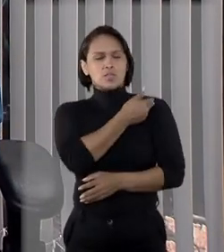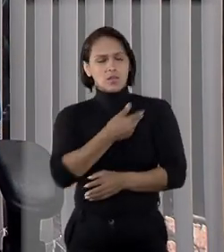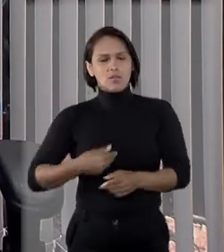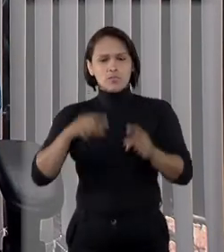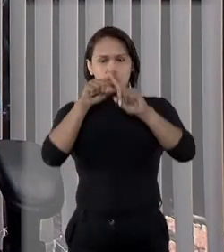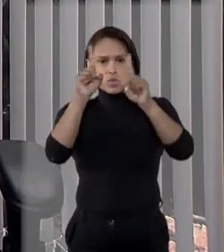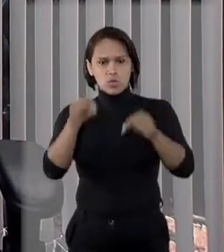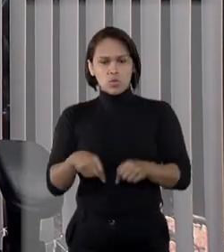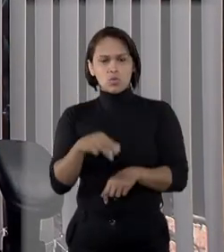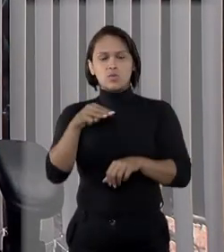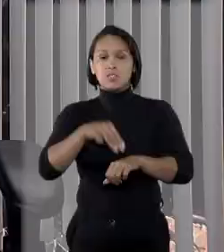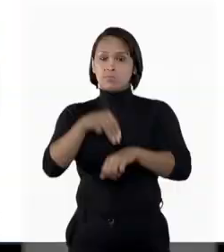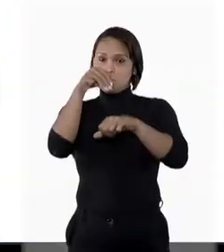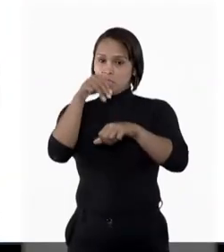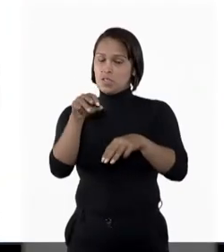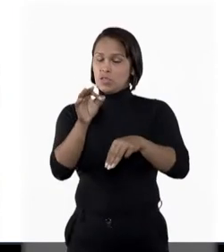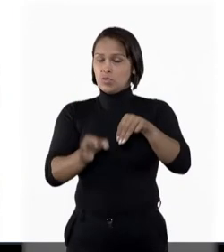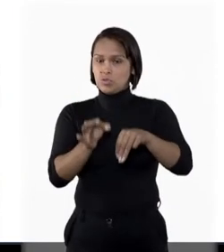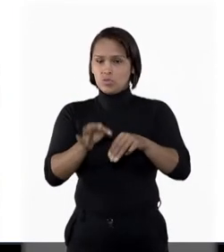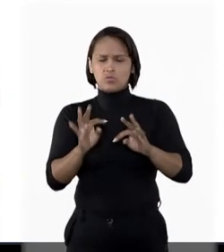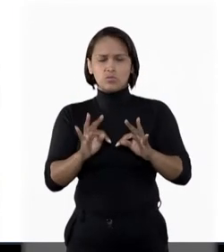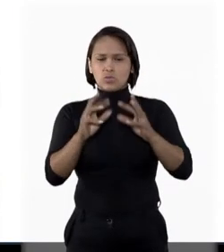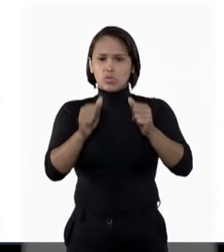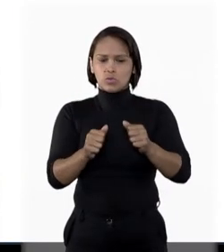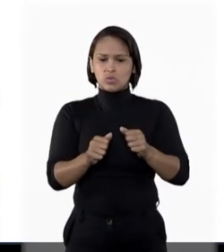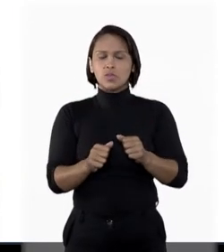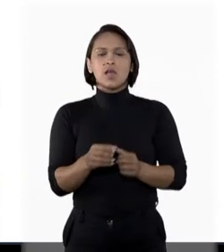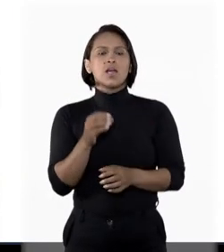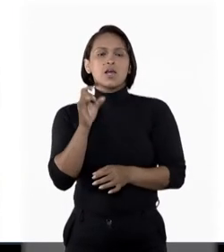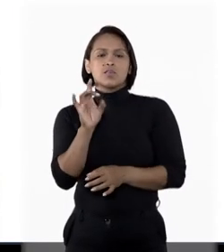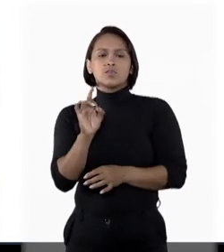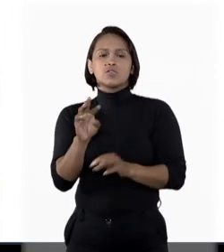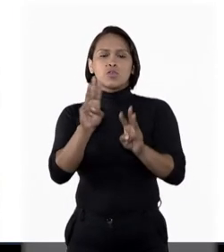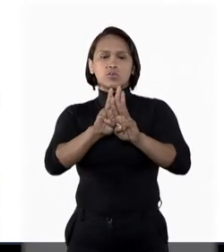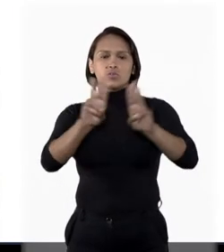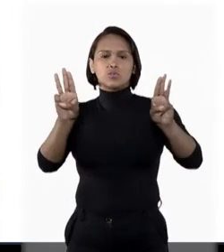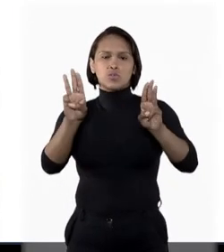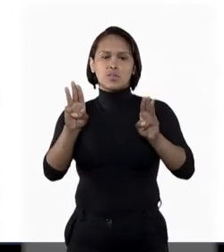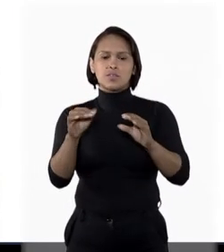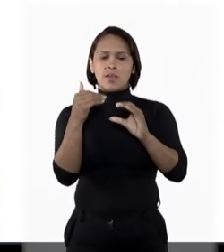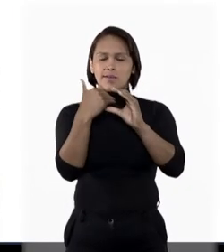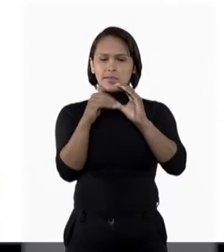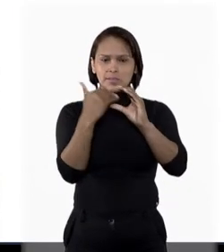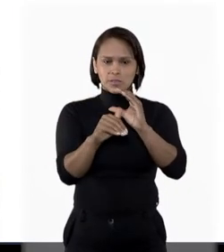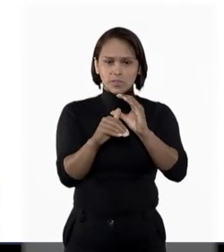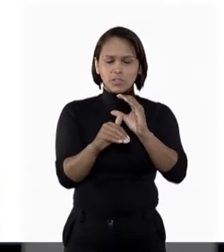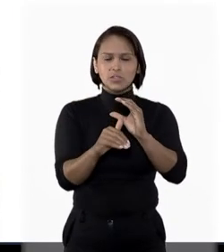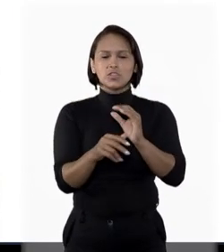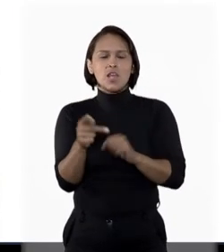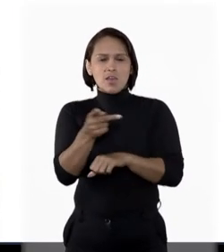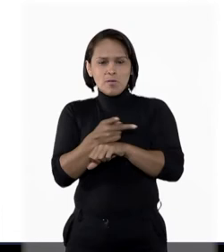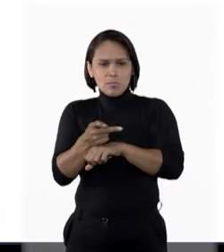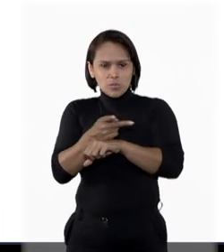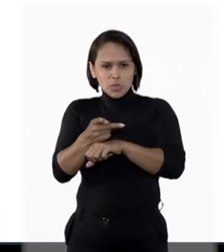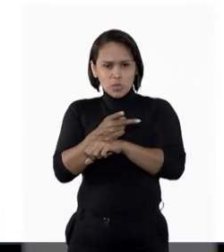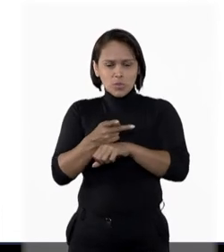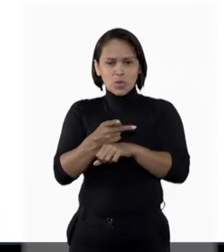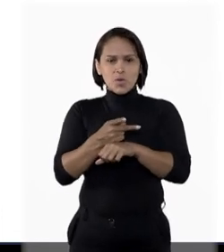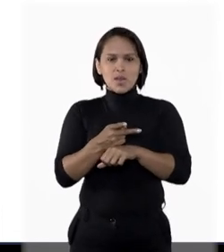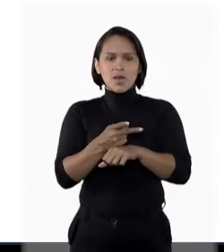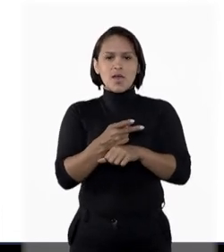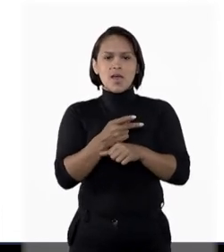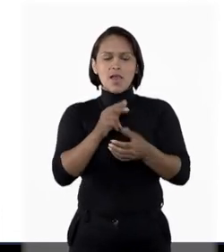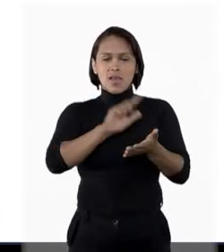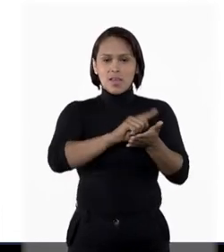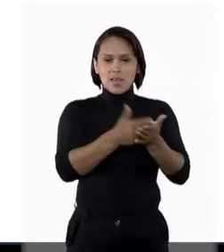ministros, gestores e cidadãos. Para acessar a coletânea, basta entrar no site do Superior Tribunal de Justiça, procurar o ícone